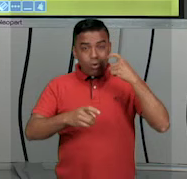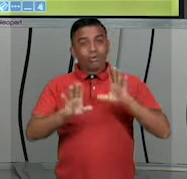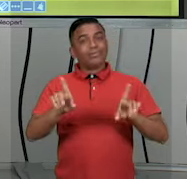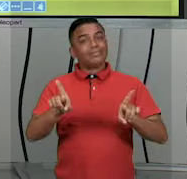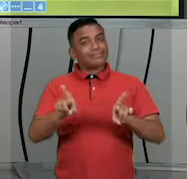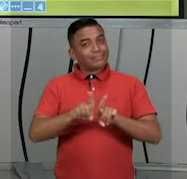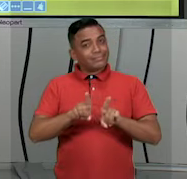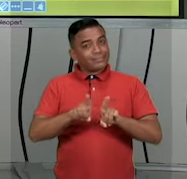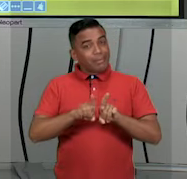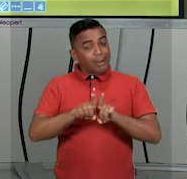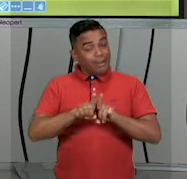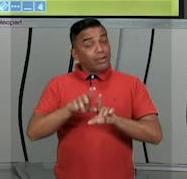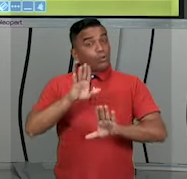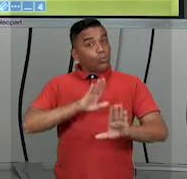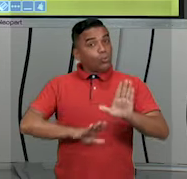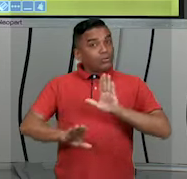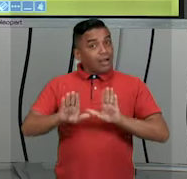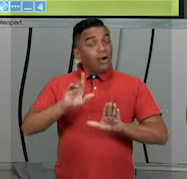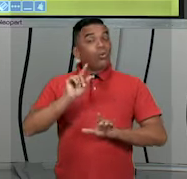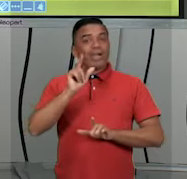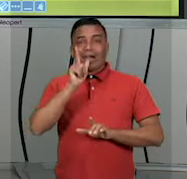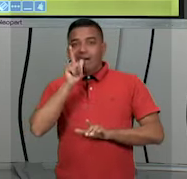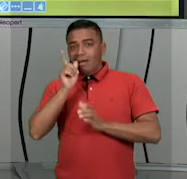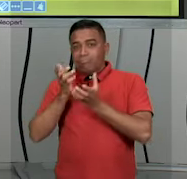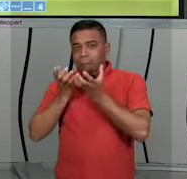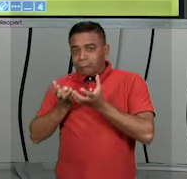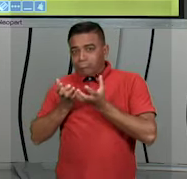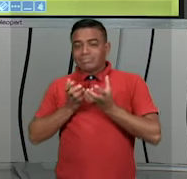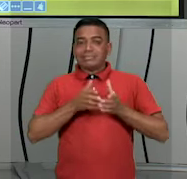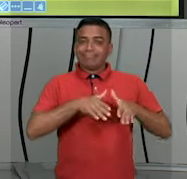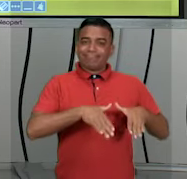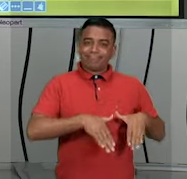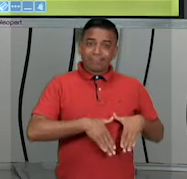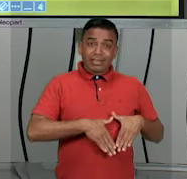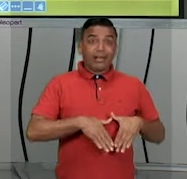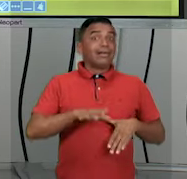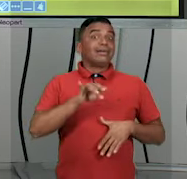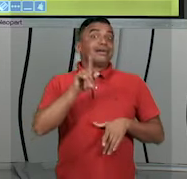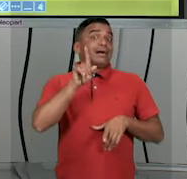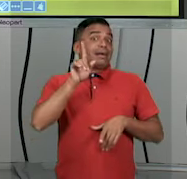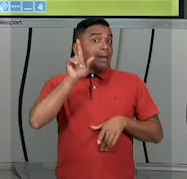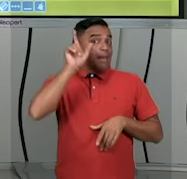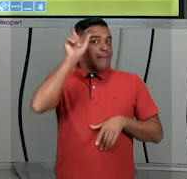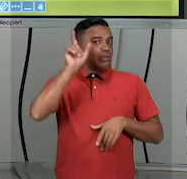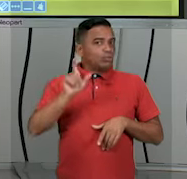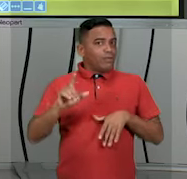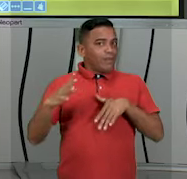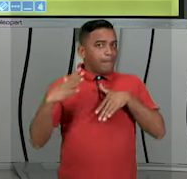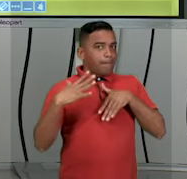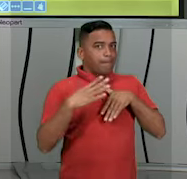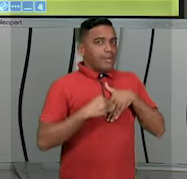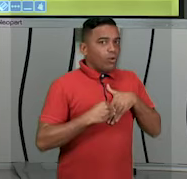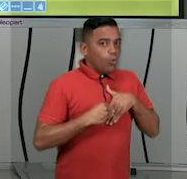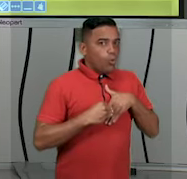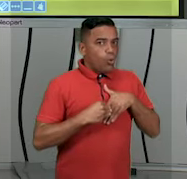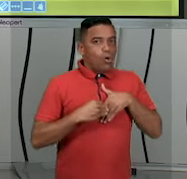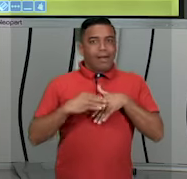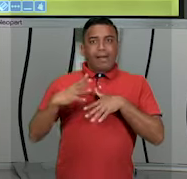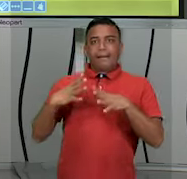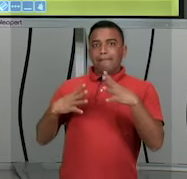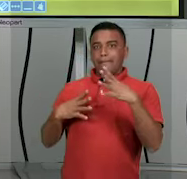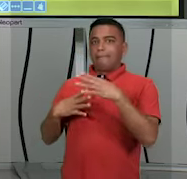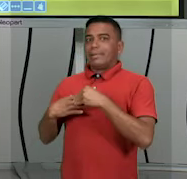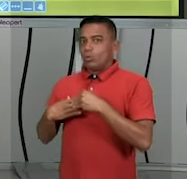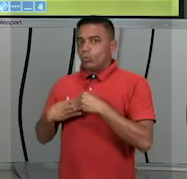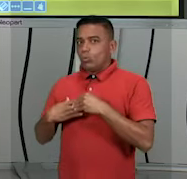intimidade. Então, se alguém te tocou em um lugar que você não gostou, se alguém